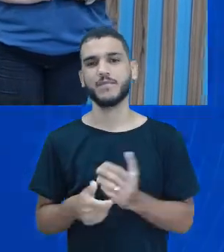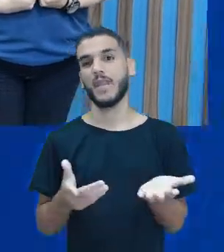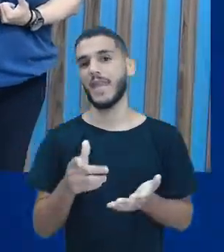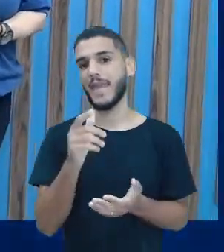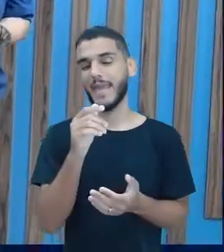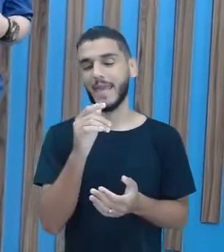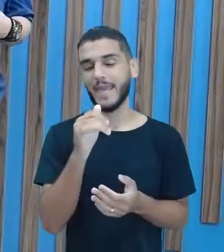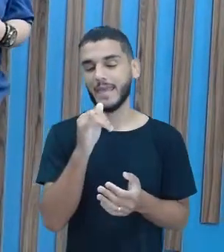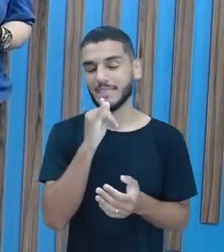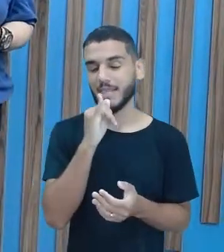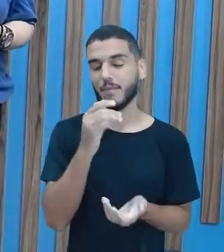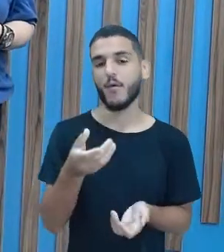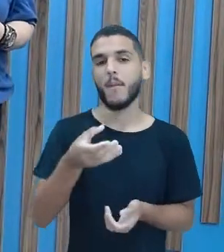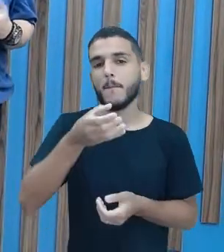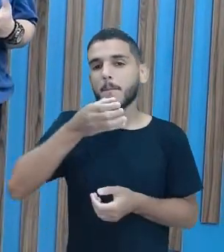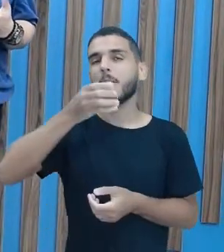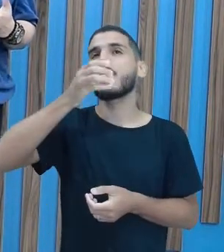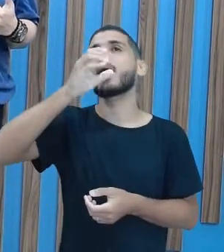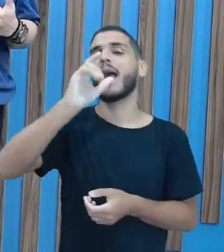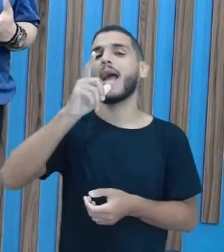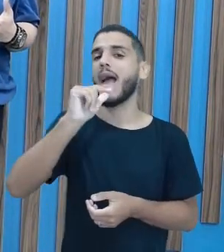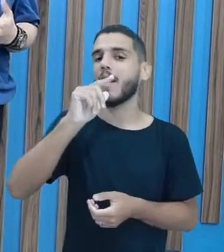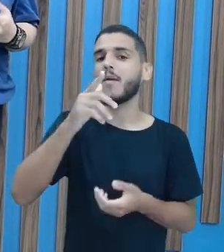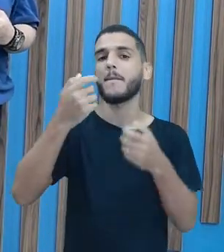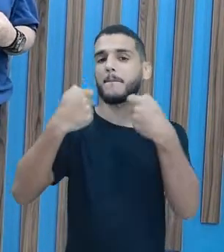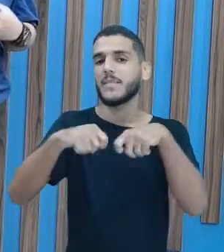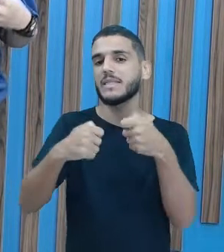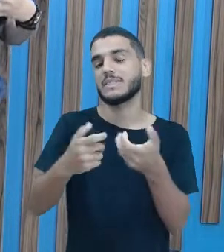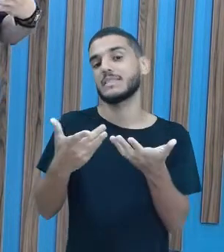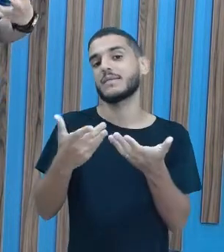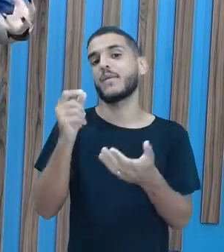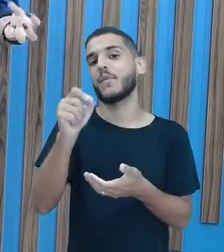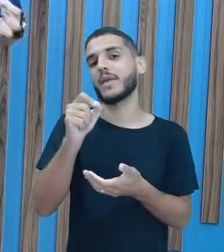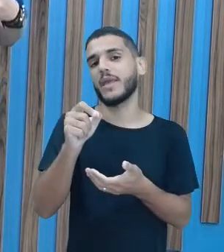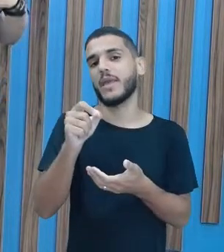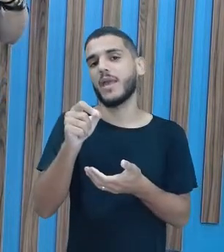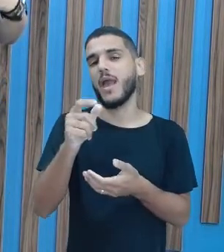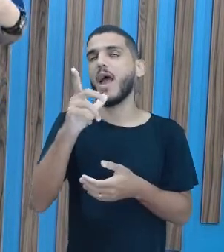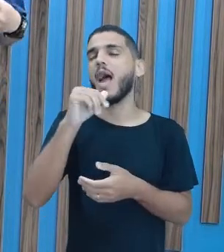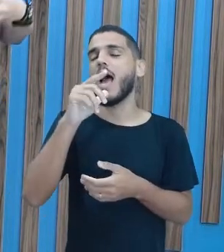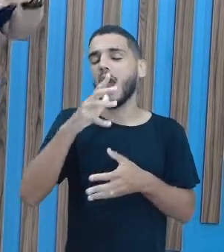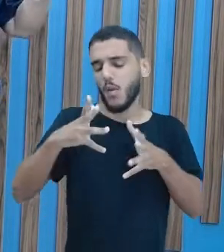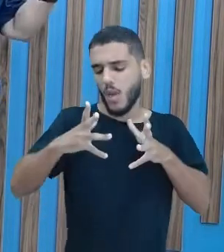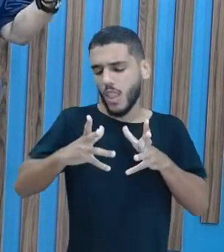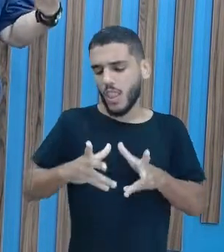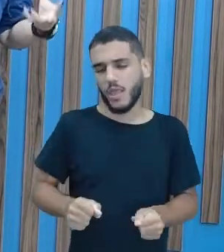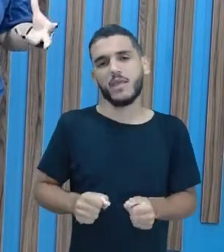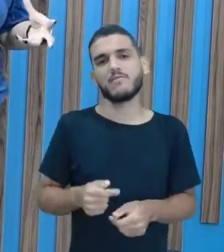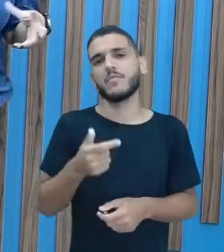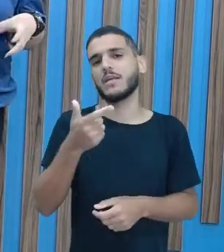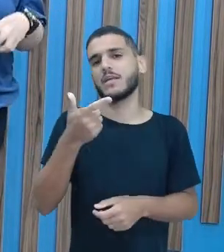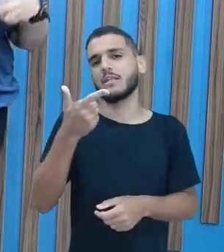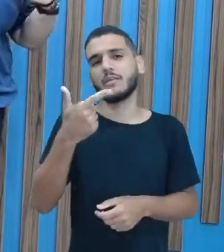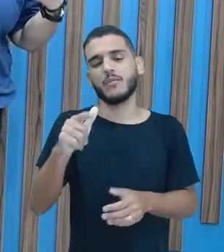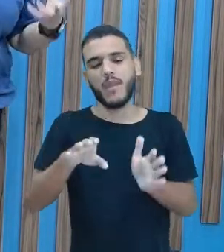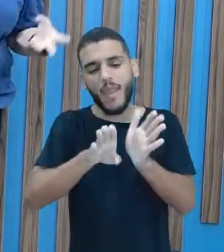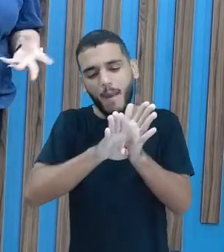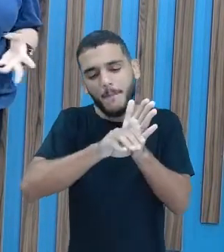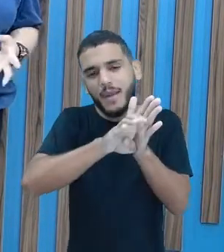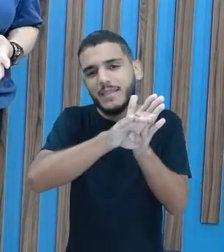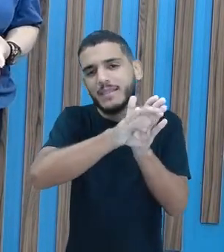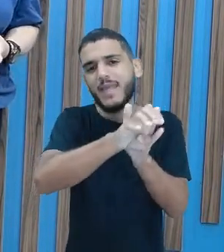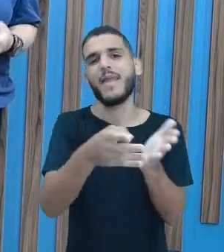água, a gente precisa que essa água esteja esterilizada, limpa, sem micro-organismos, sem